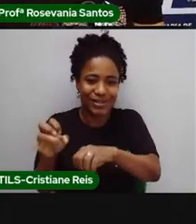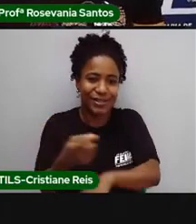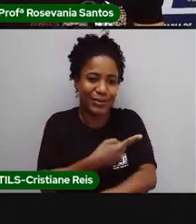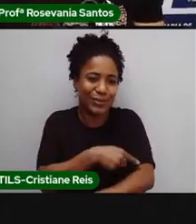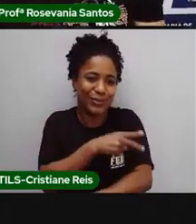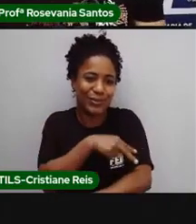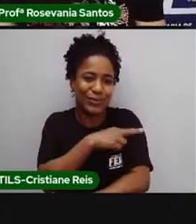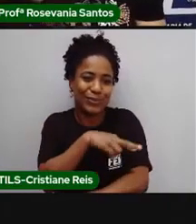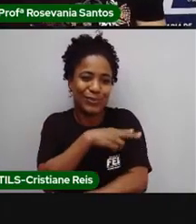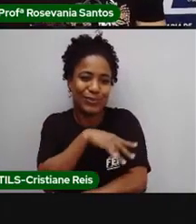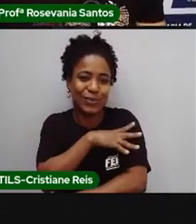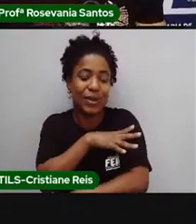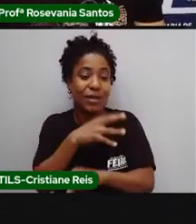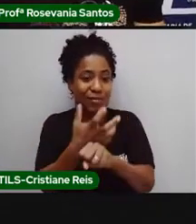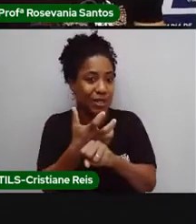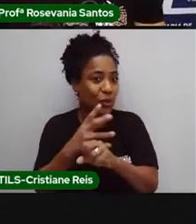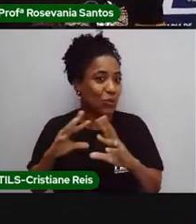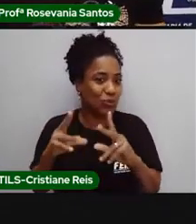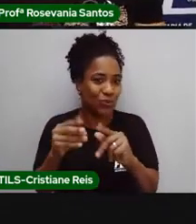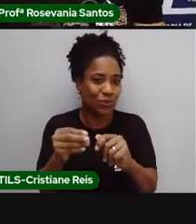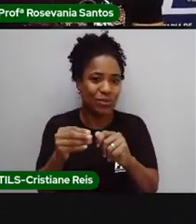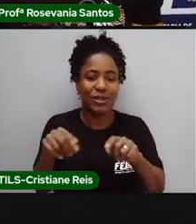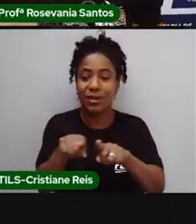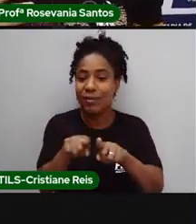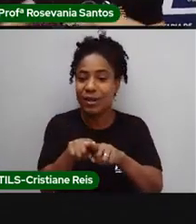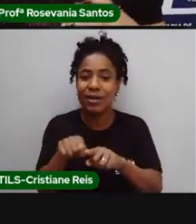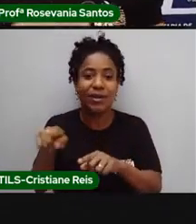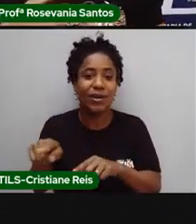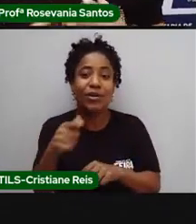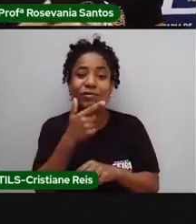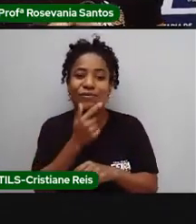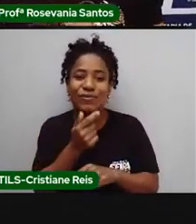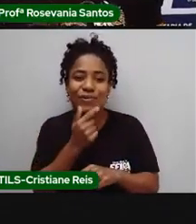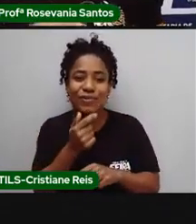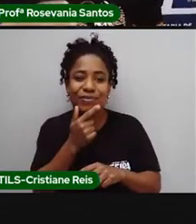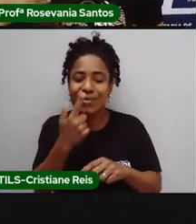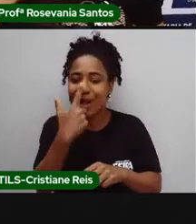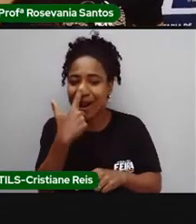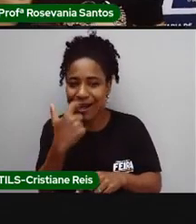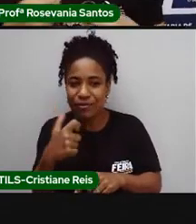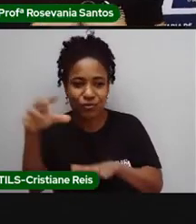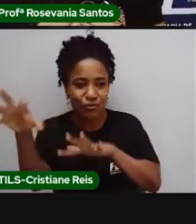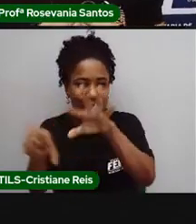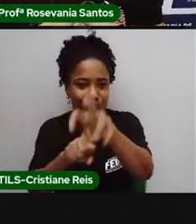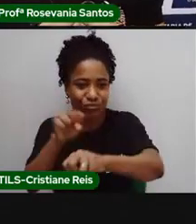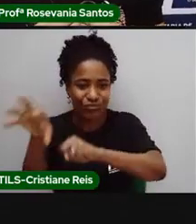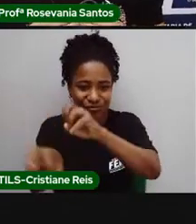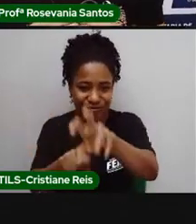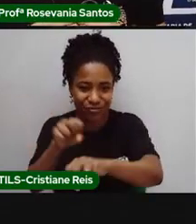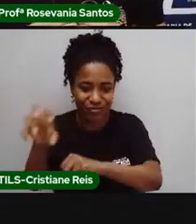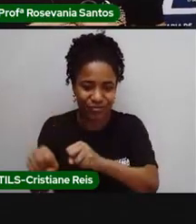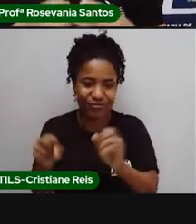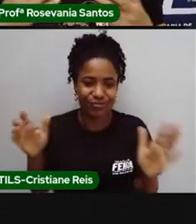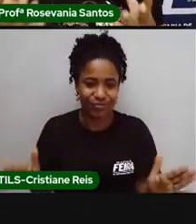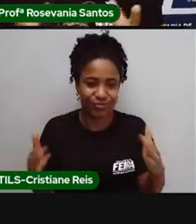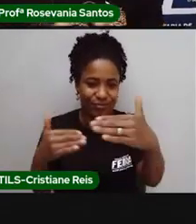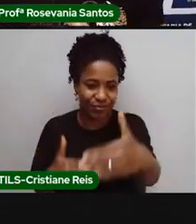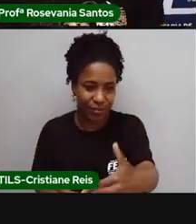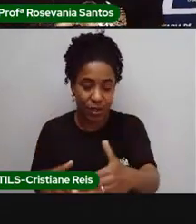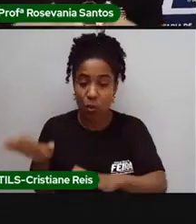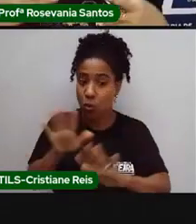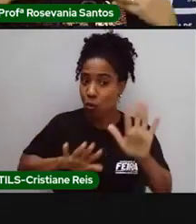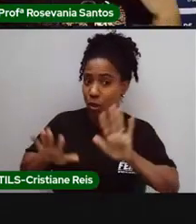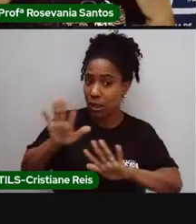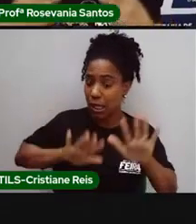matérias lá. Aí nós temos os garis, que passam por alguns treinamentos com o material, né, em um efeito